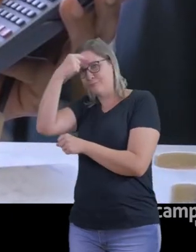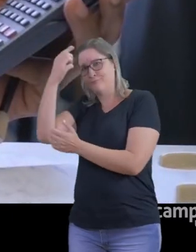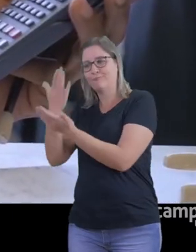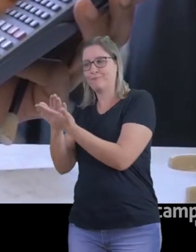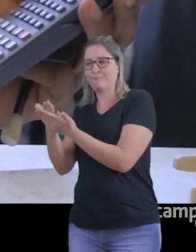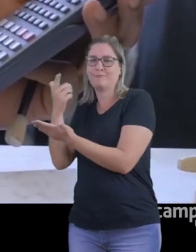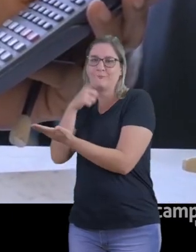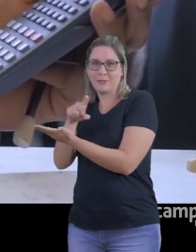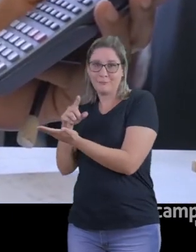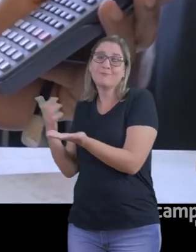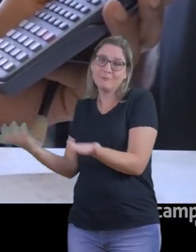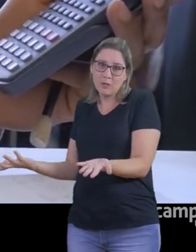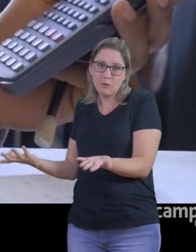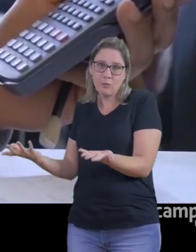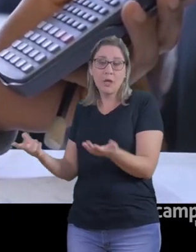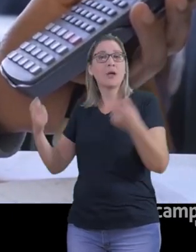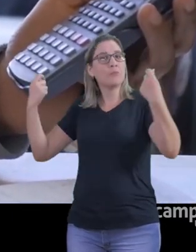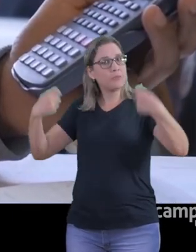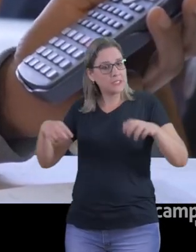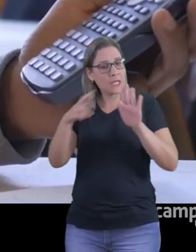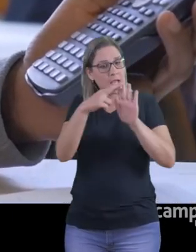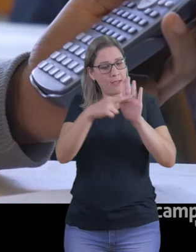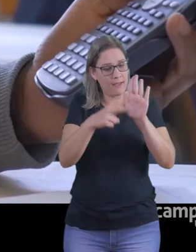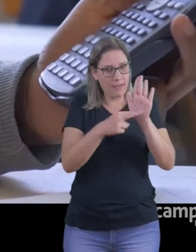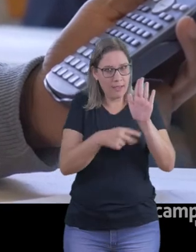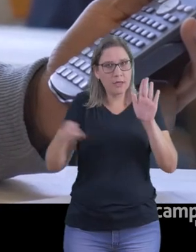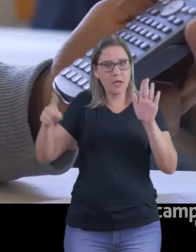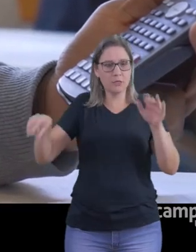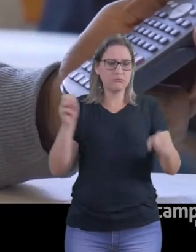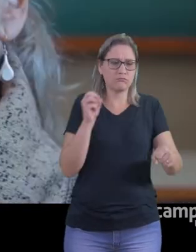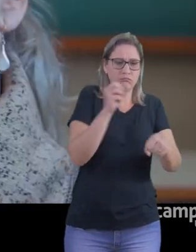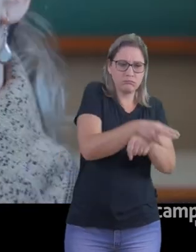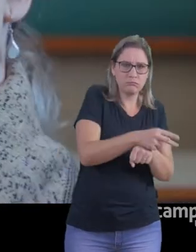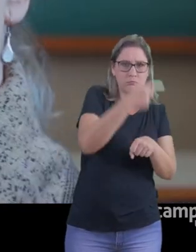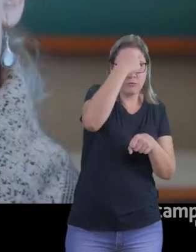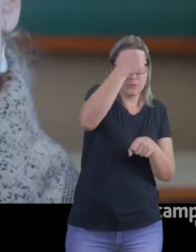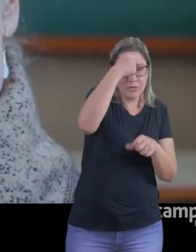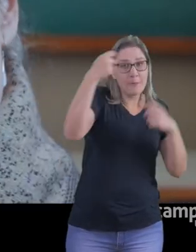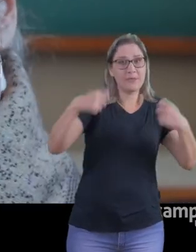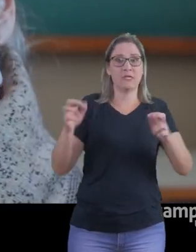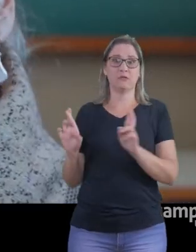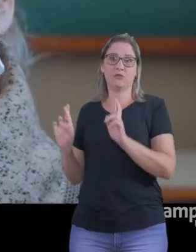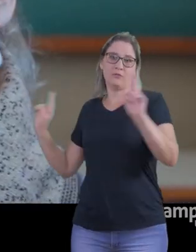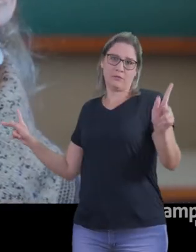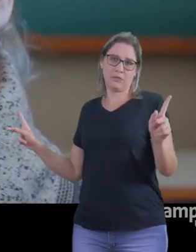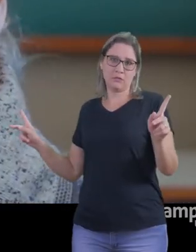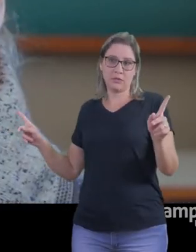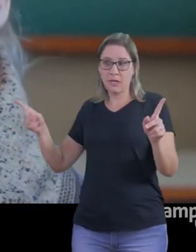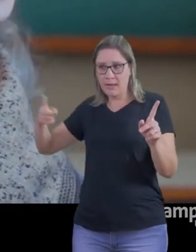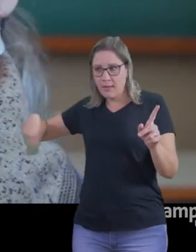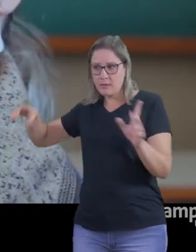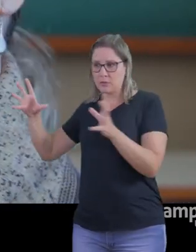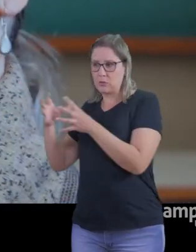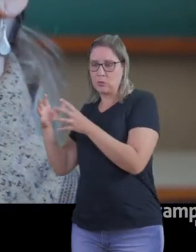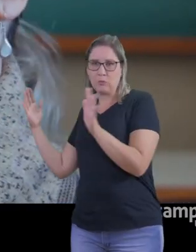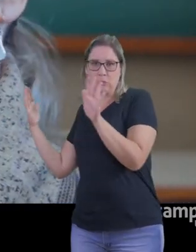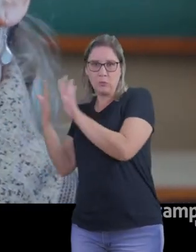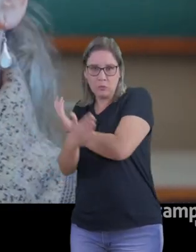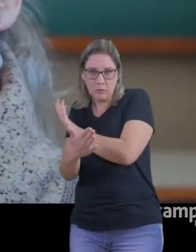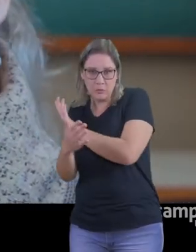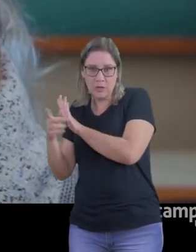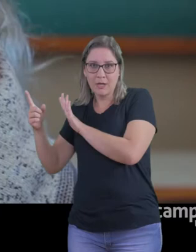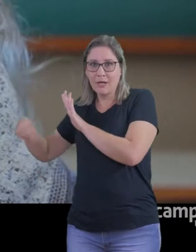ingresso diferenciado, considerando todas as adversidades que são vivenciadas por migrantes, considerados em situação de